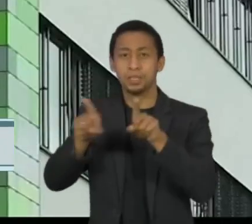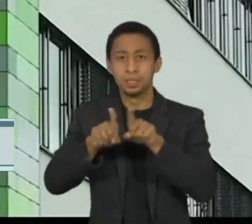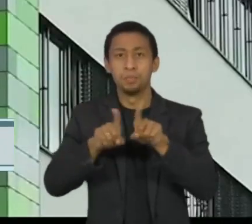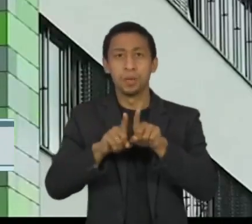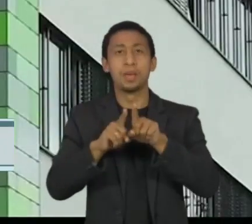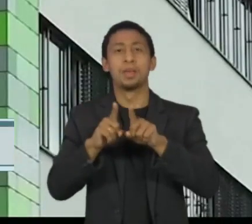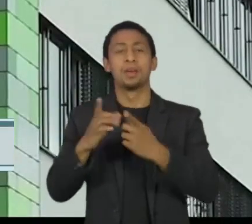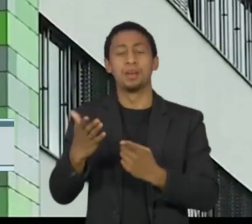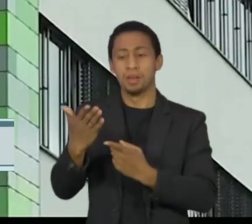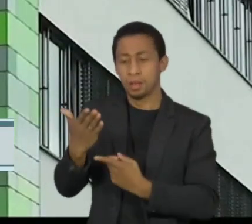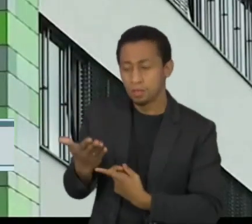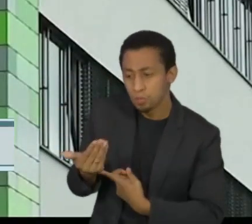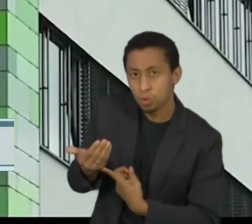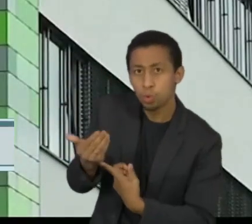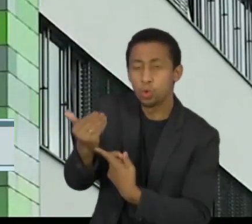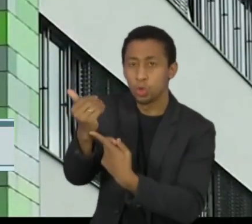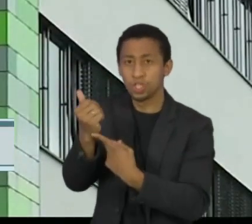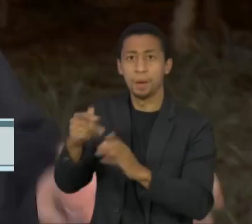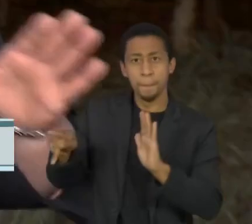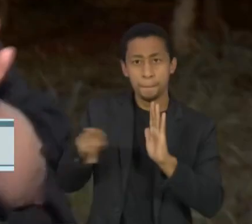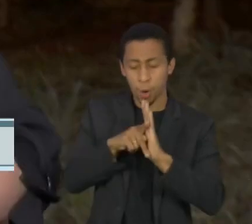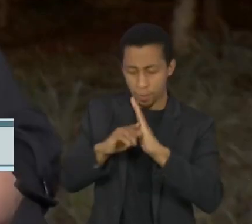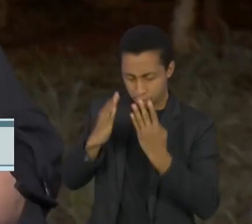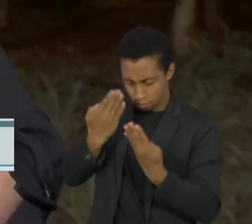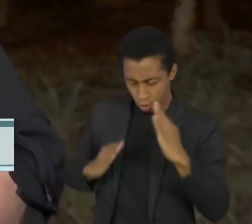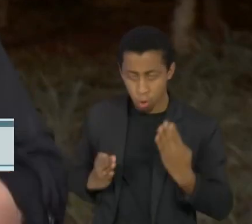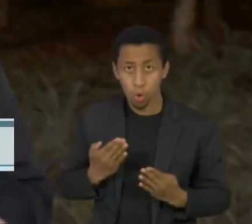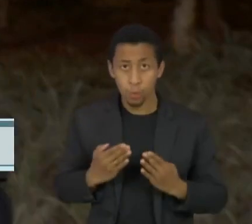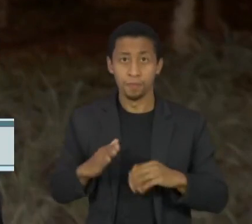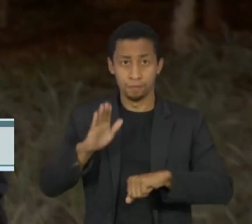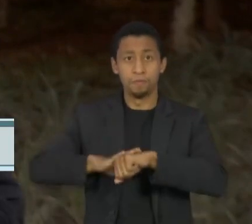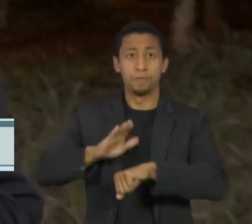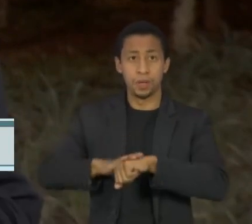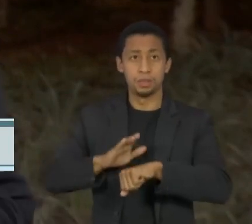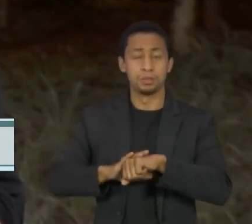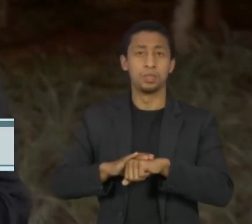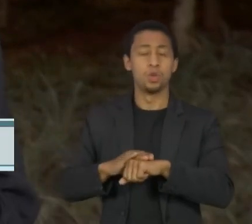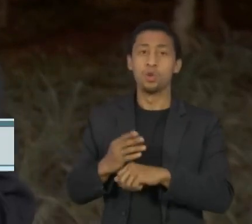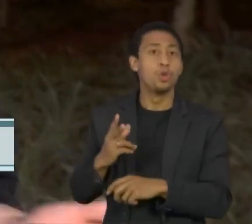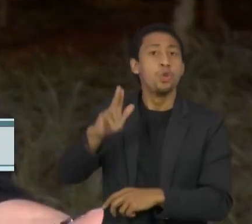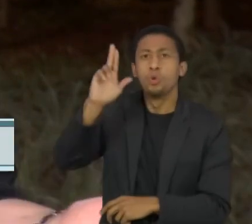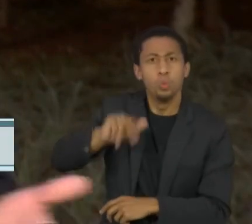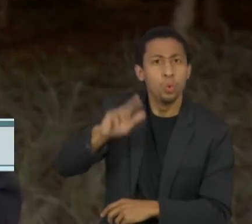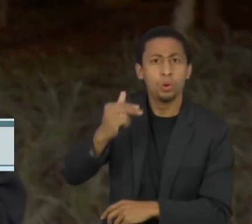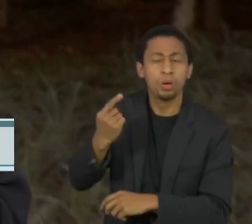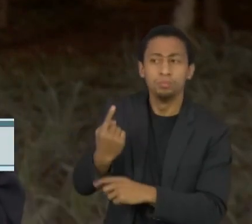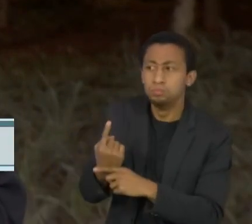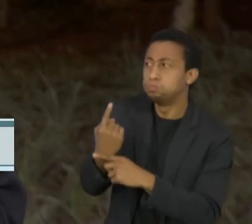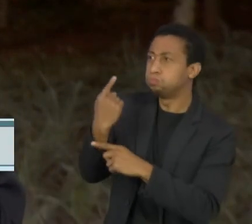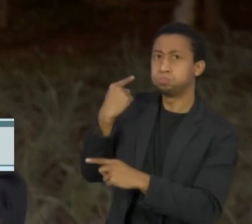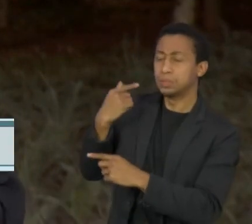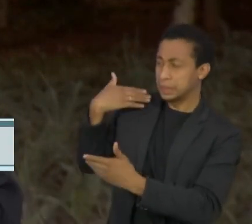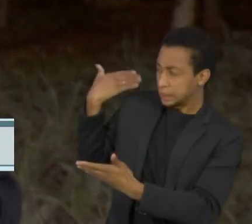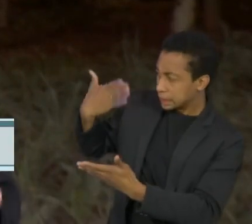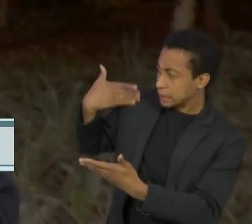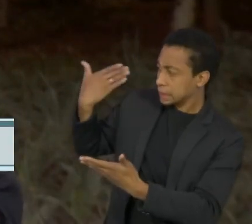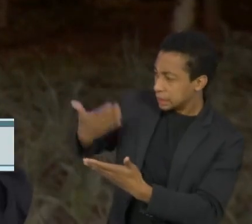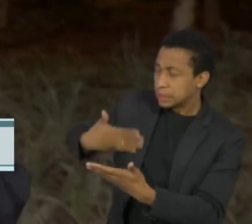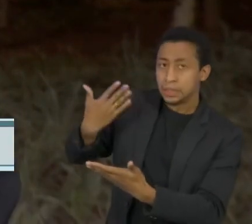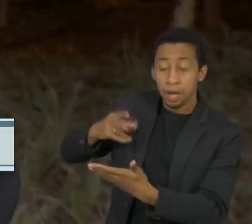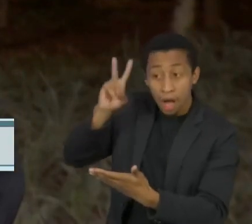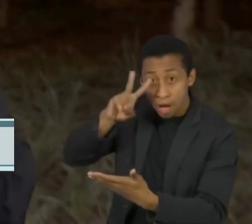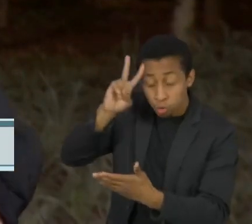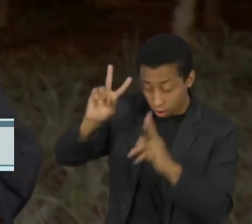biotecnologia alemã BioNTech. Nunca antes na história da humanidade, tantos cientistas estiveram envolvidos ao mesmo